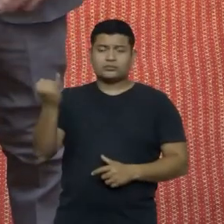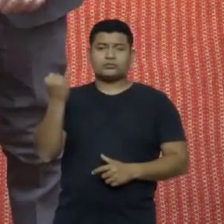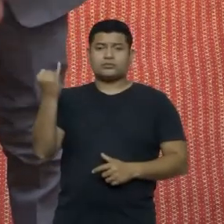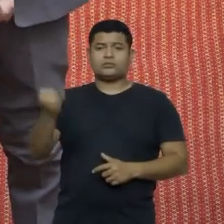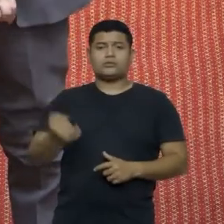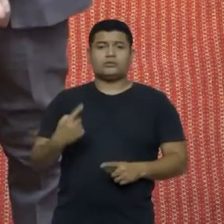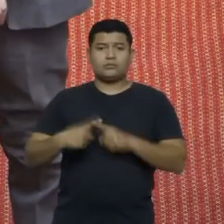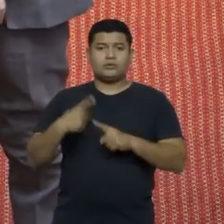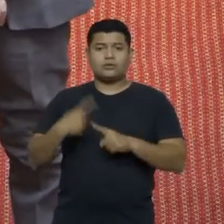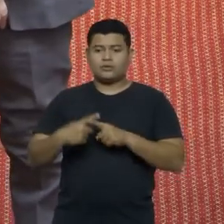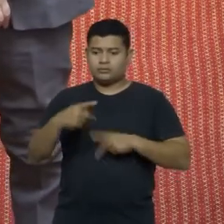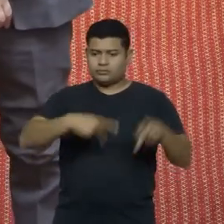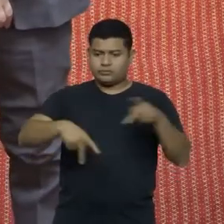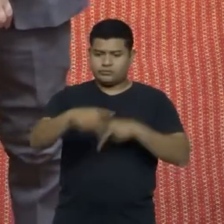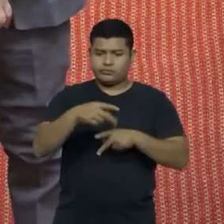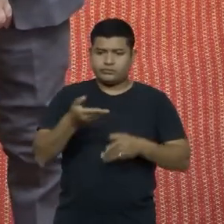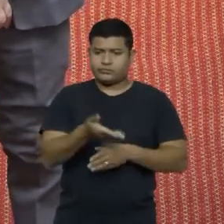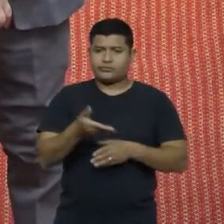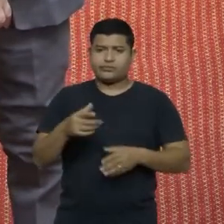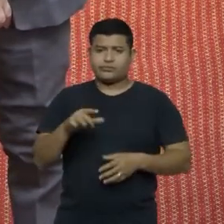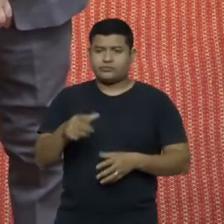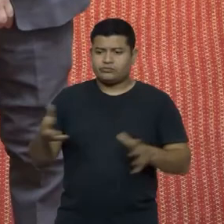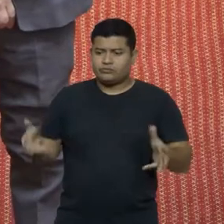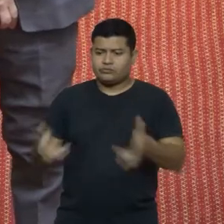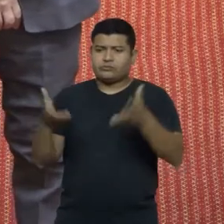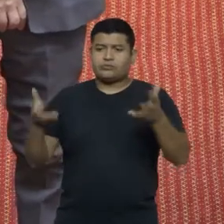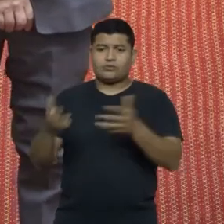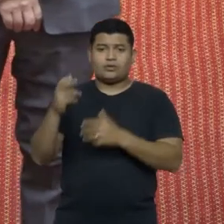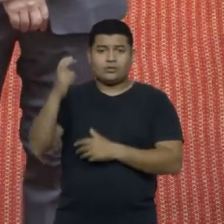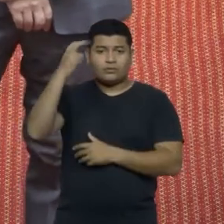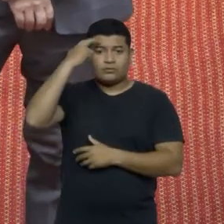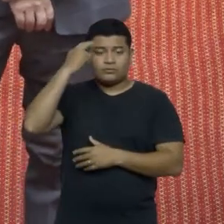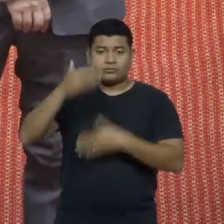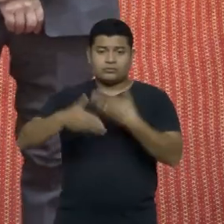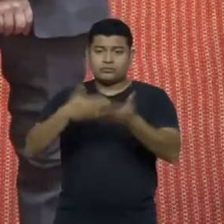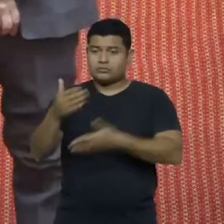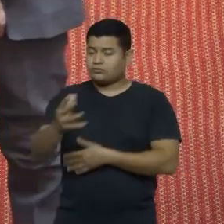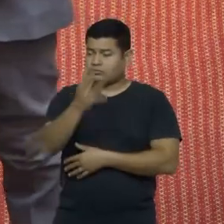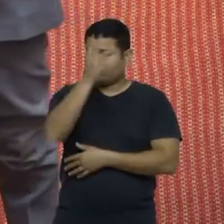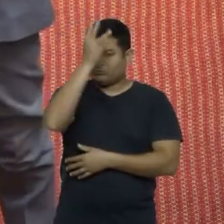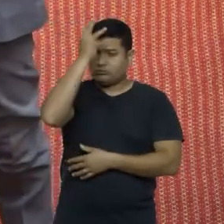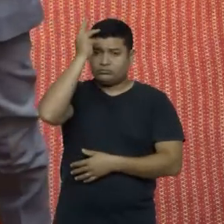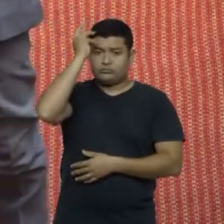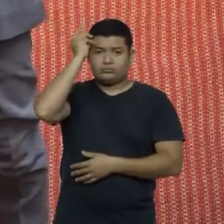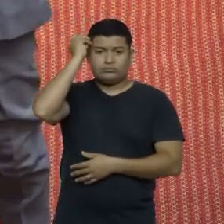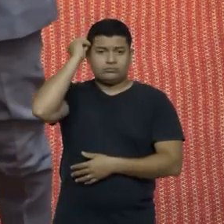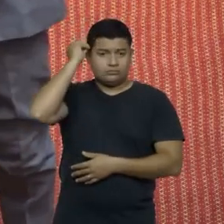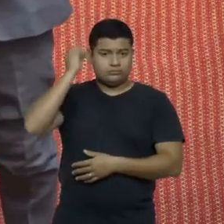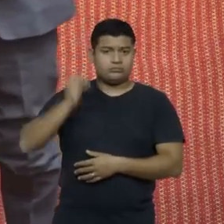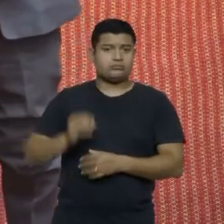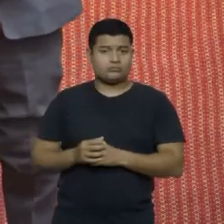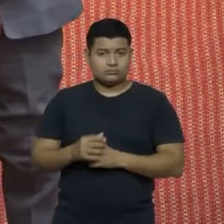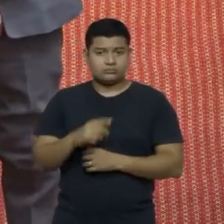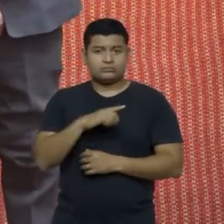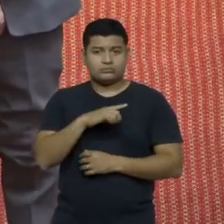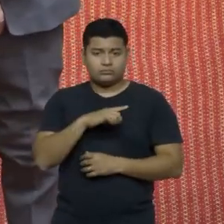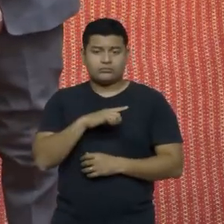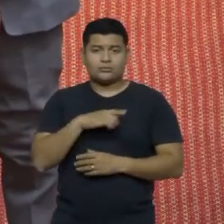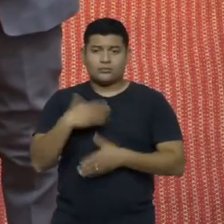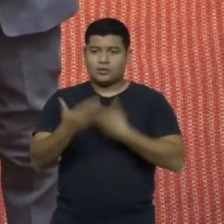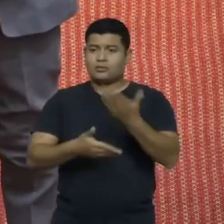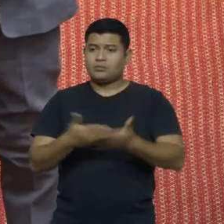cultiva as tradições, ele está fadado ao esquecimento, ele está fadado à sua completa extinção.